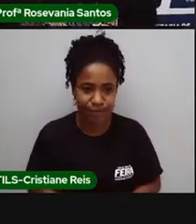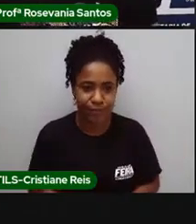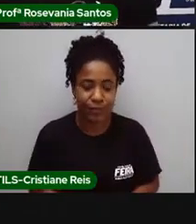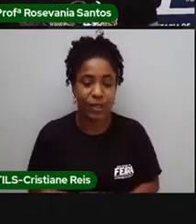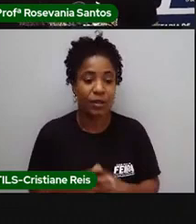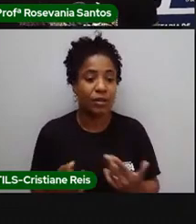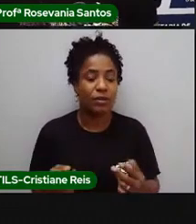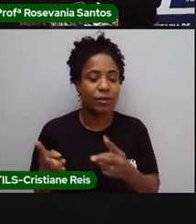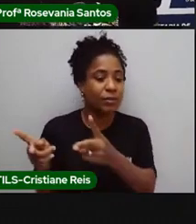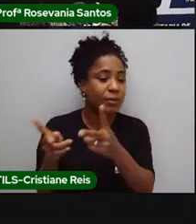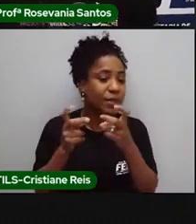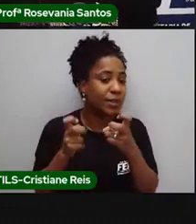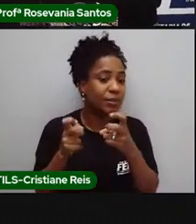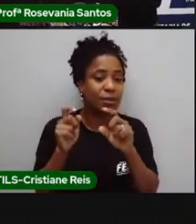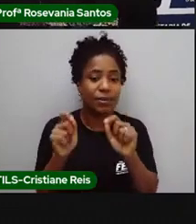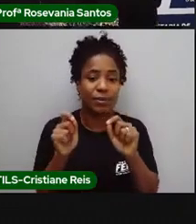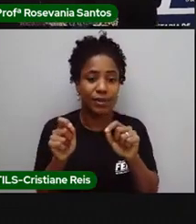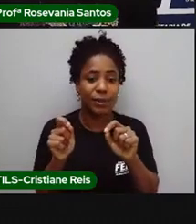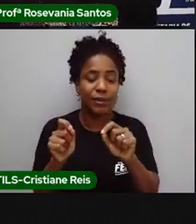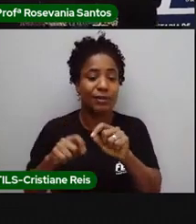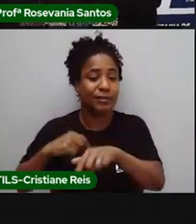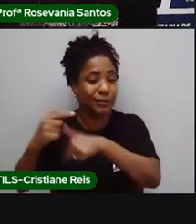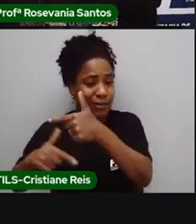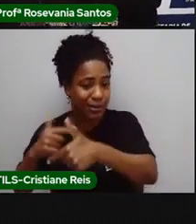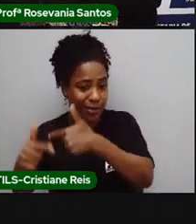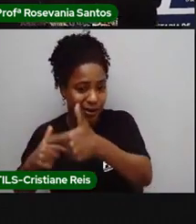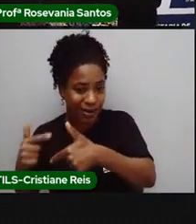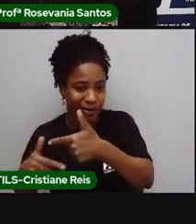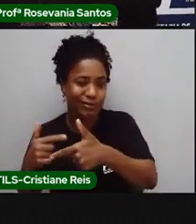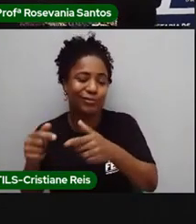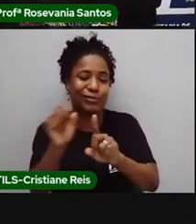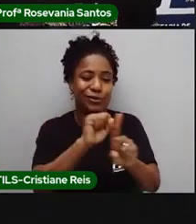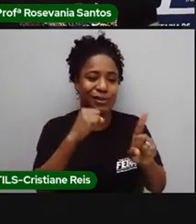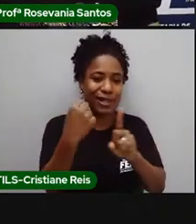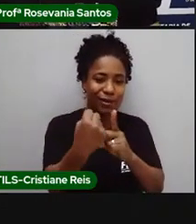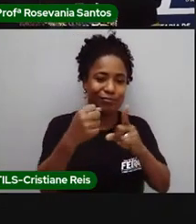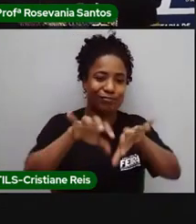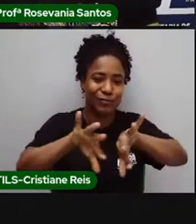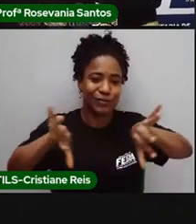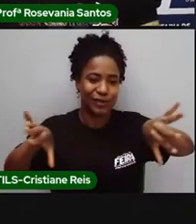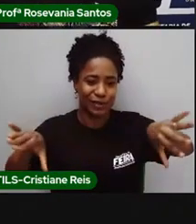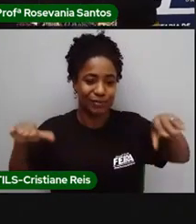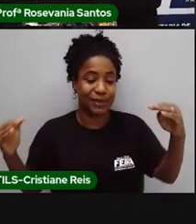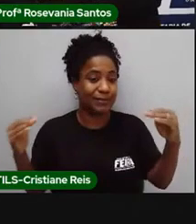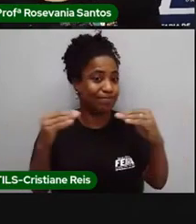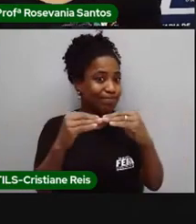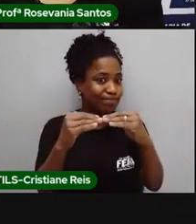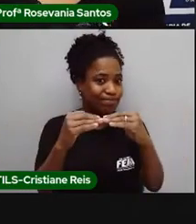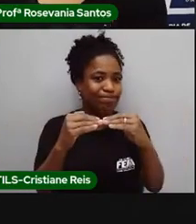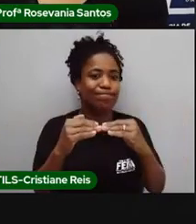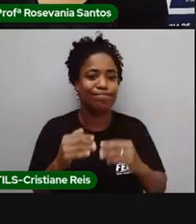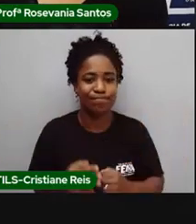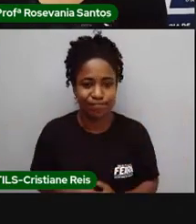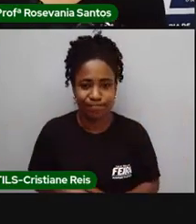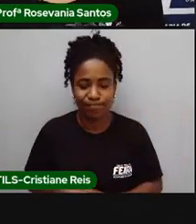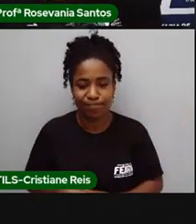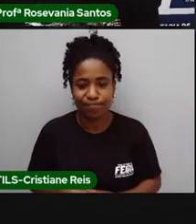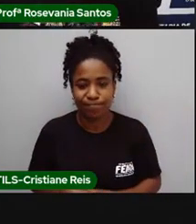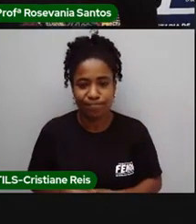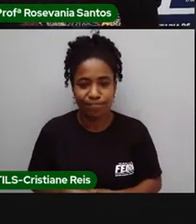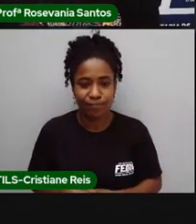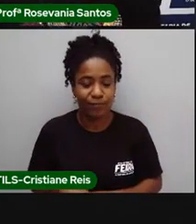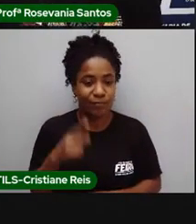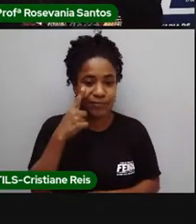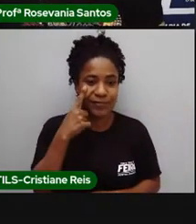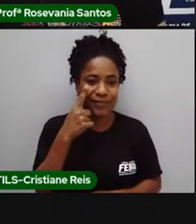tem a ver com essa questão do trabalho, com essa divisão social do trabalho, né. Aí eu coloquei essa imagem, né, do Rio de